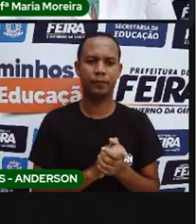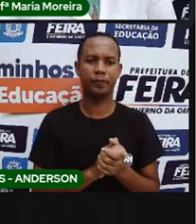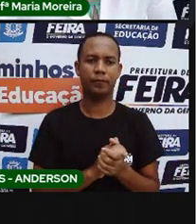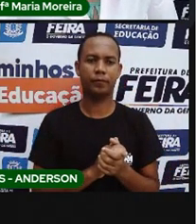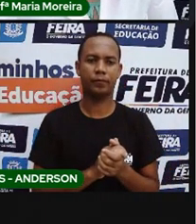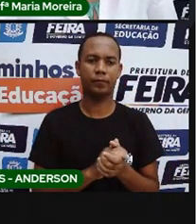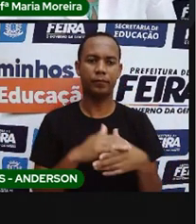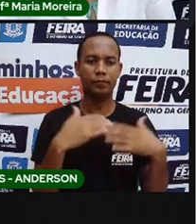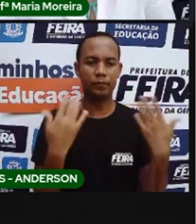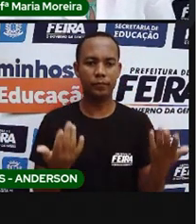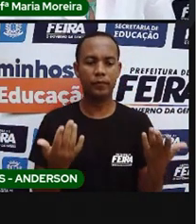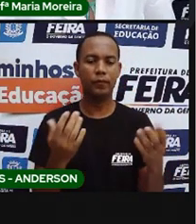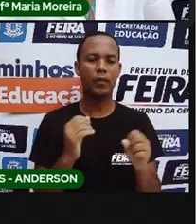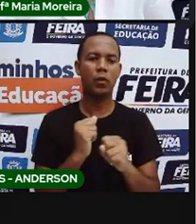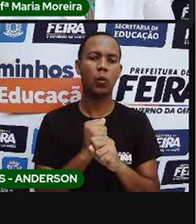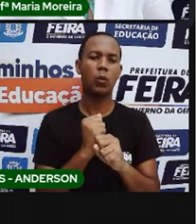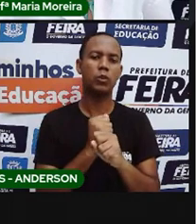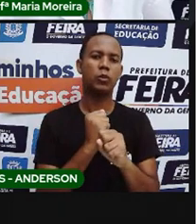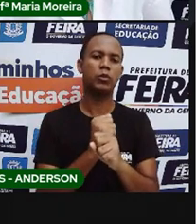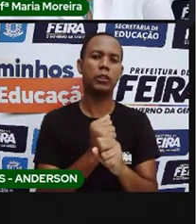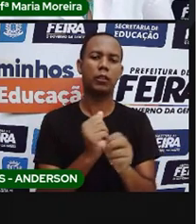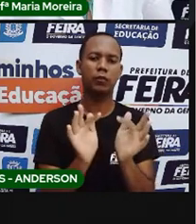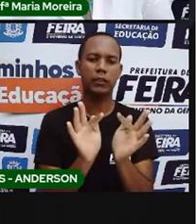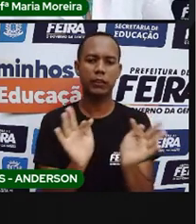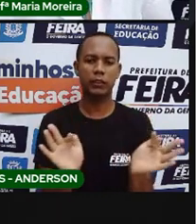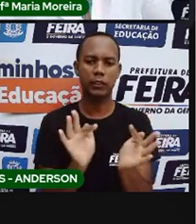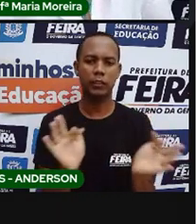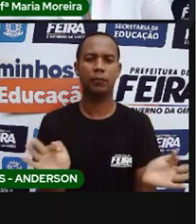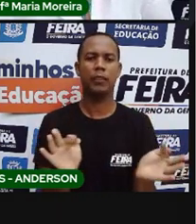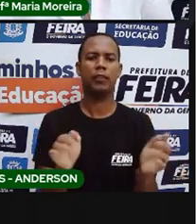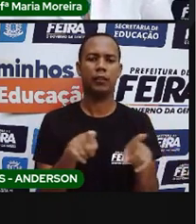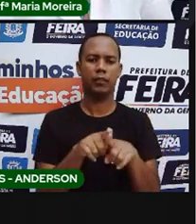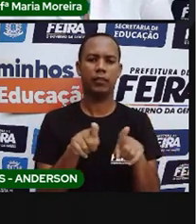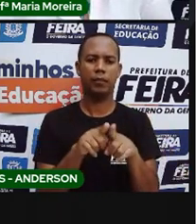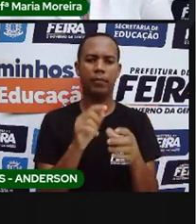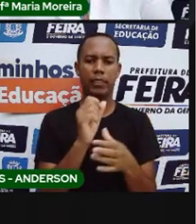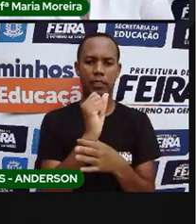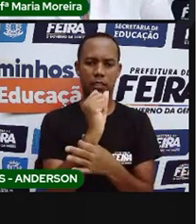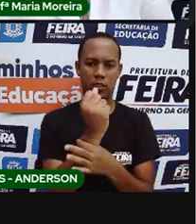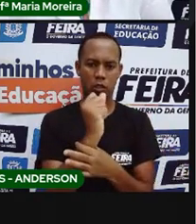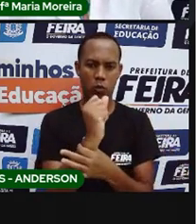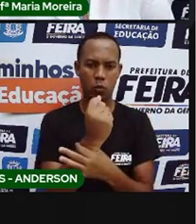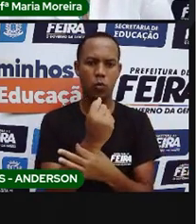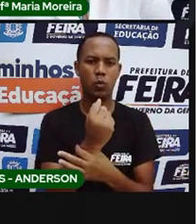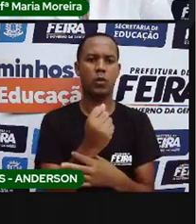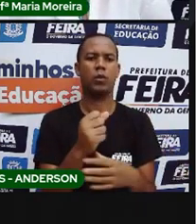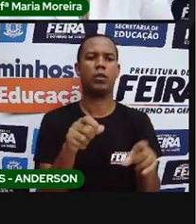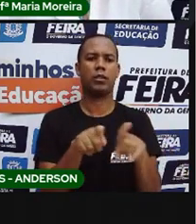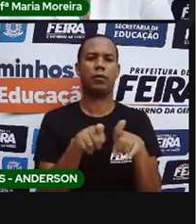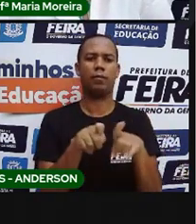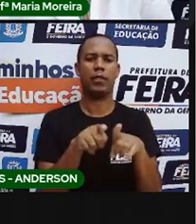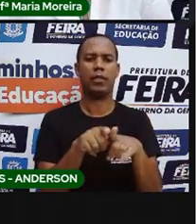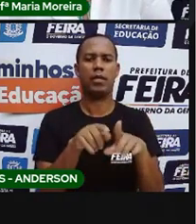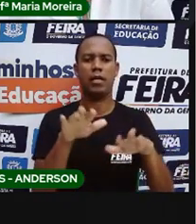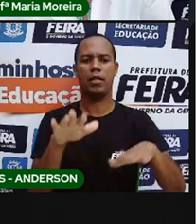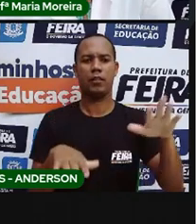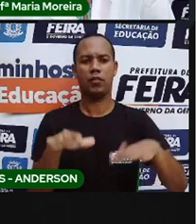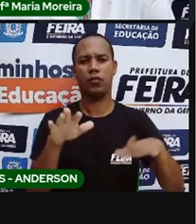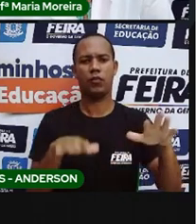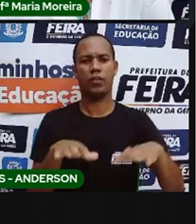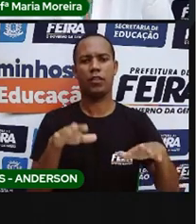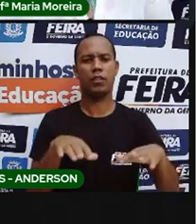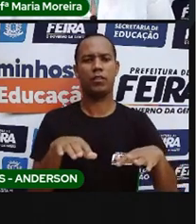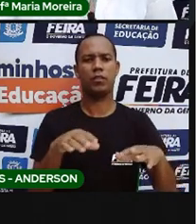Bom, essa forma de construção, ela é barata. E segura para algumas regiões, tem muitas variações climáticas. Como assim,